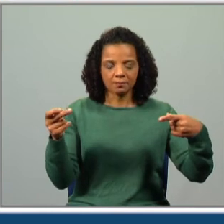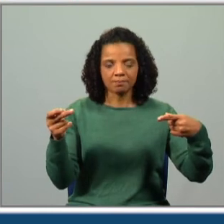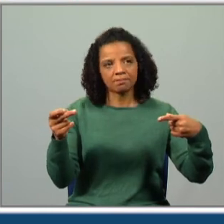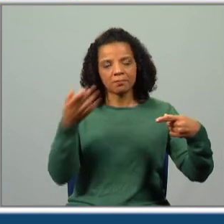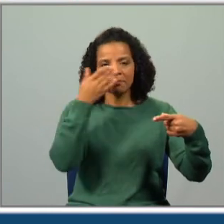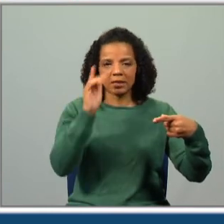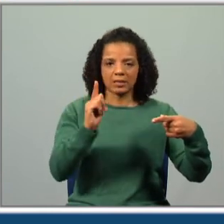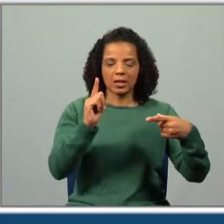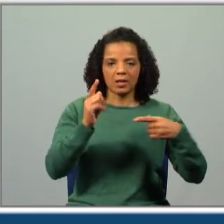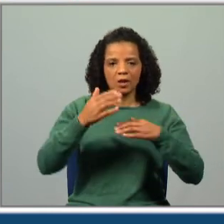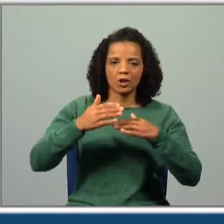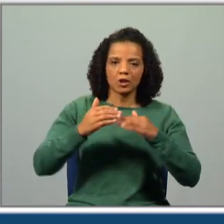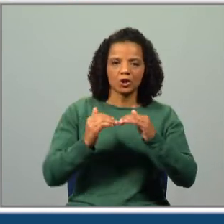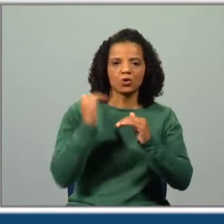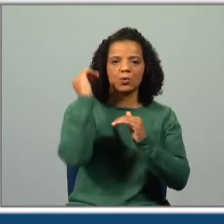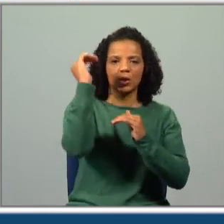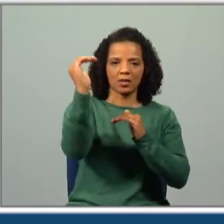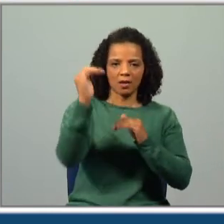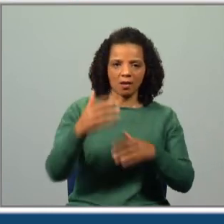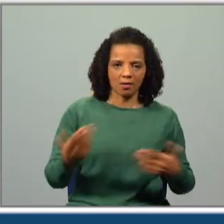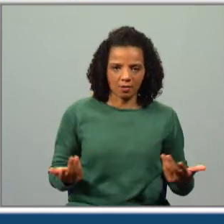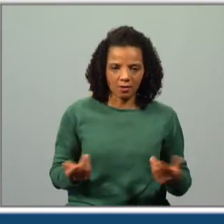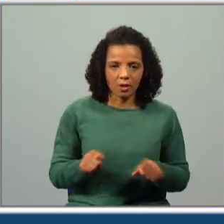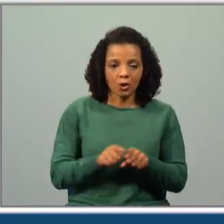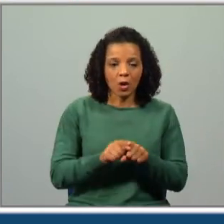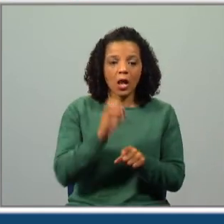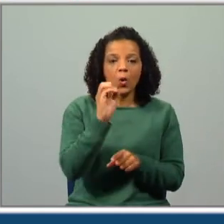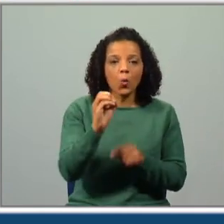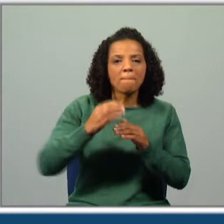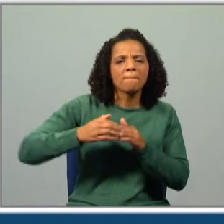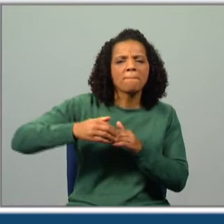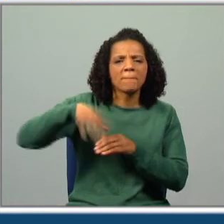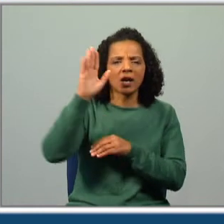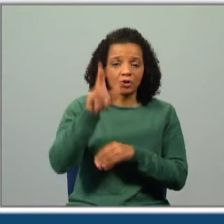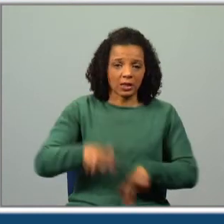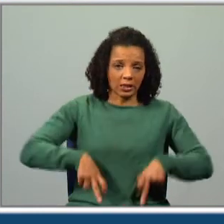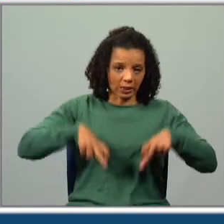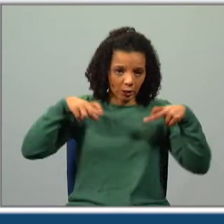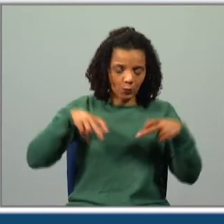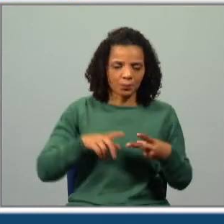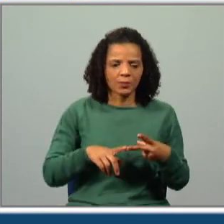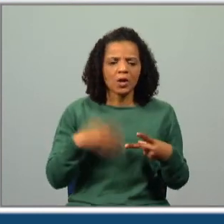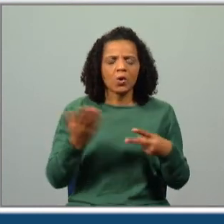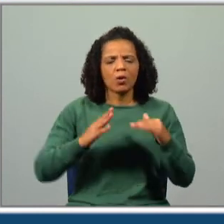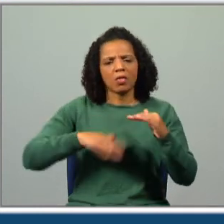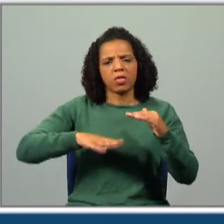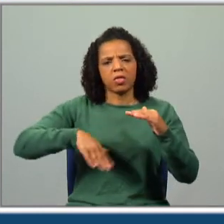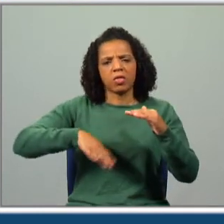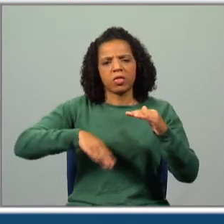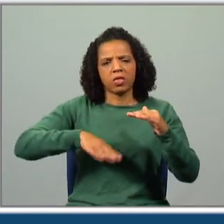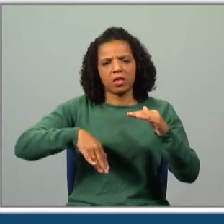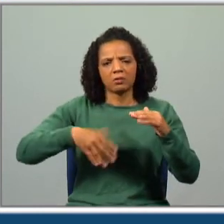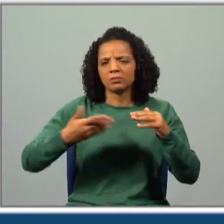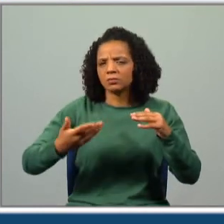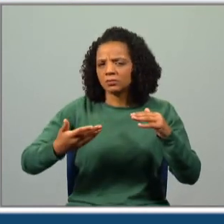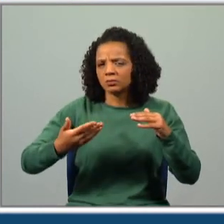ideia de superioridade, atenção, o mais rico, ou uma ideia de inferioridade.